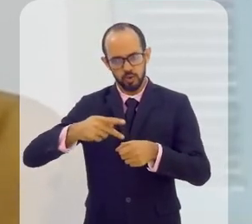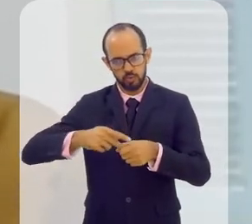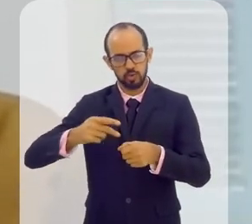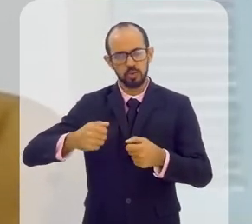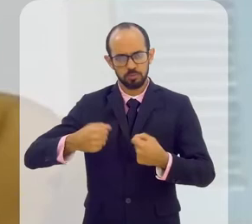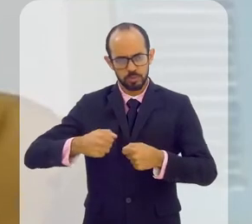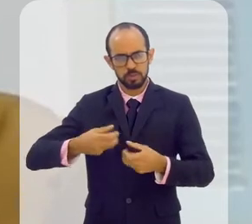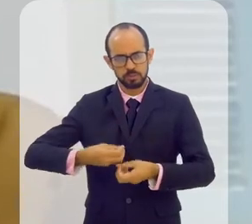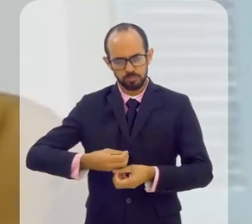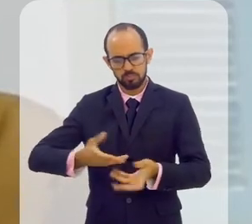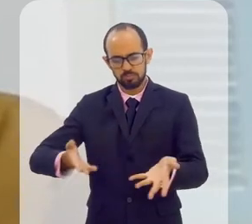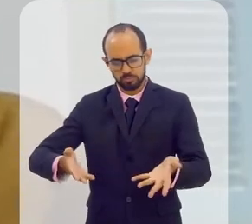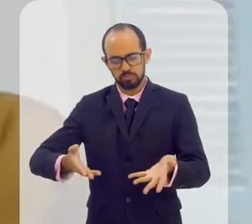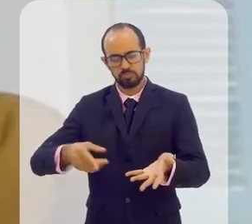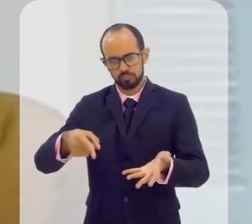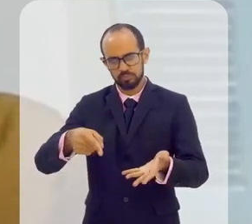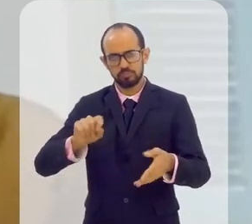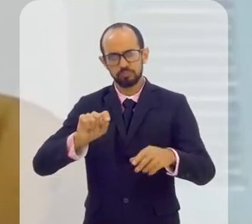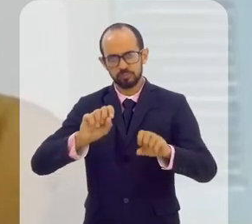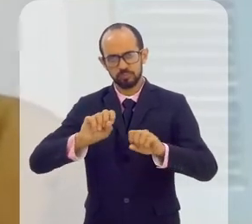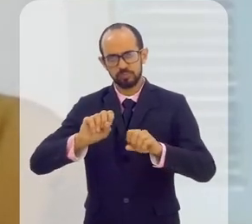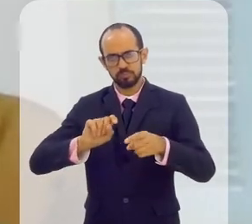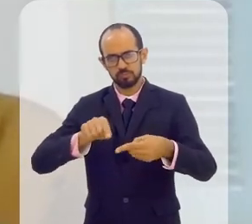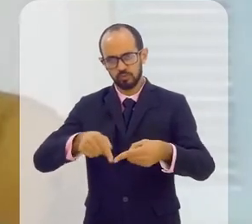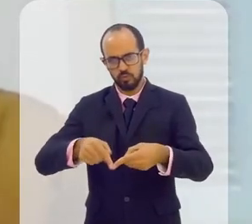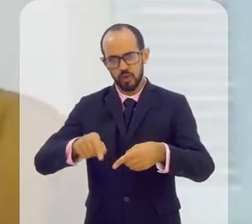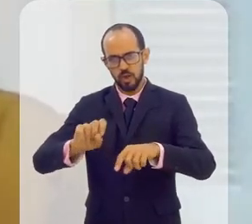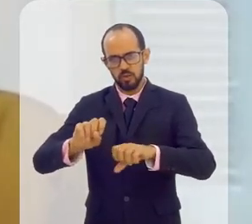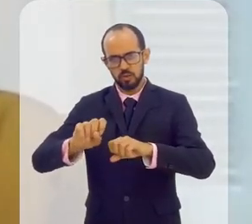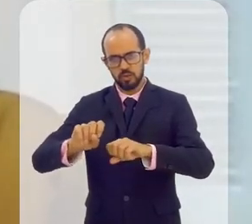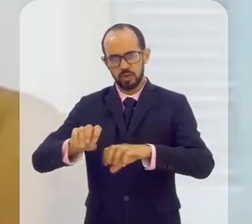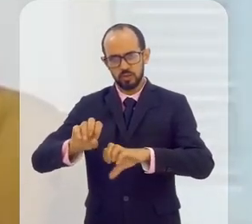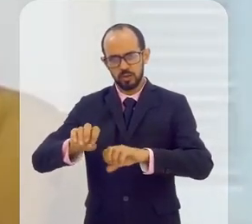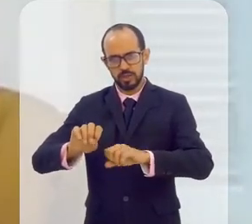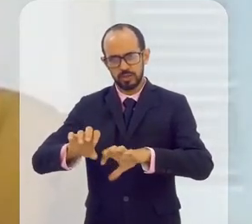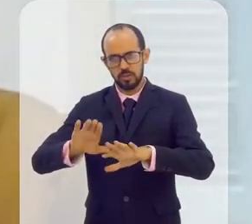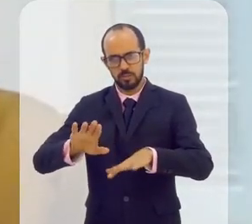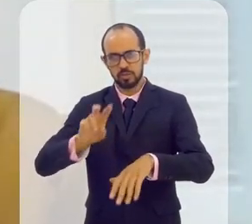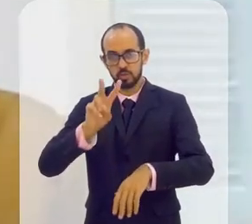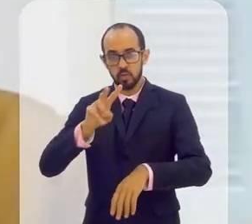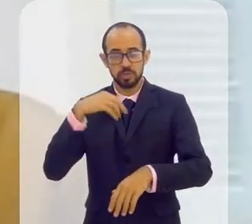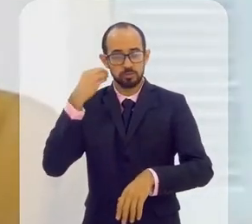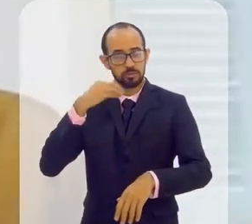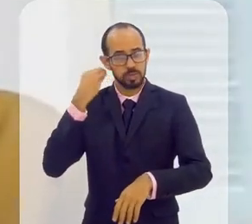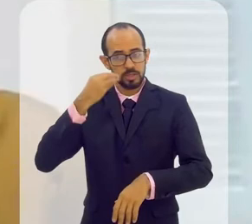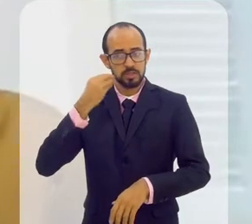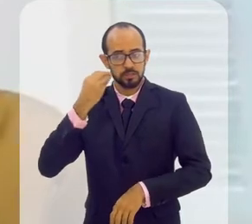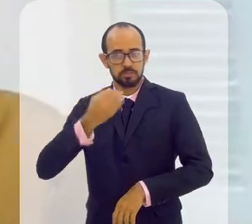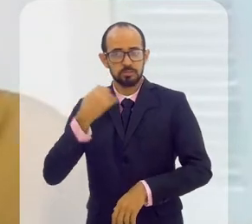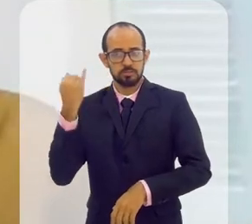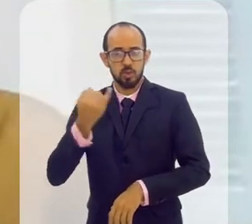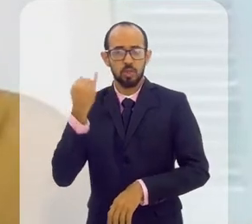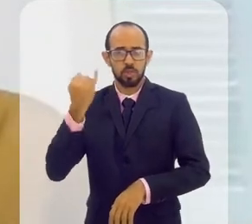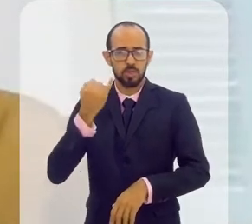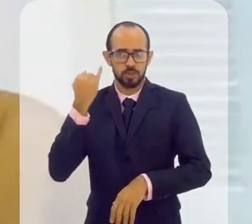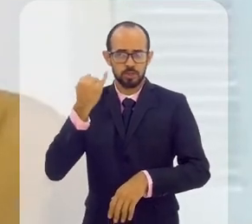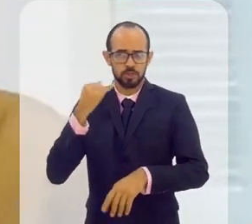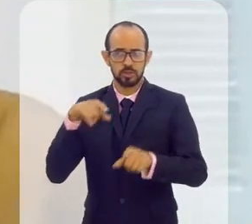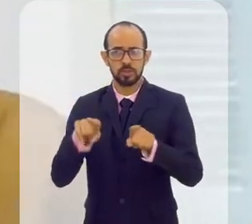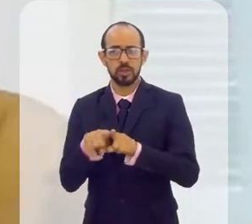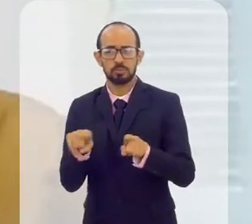destinado para educação. Mas acho que são duas experiências muito interessantes que,